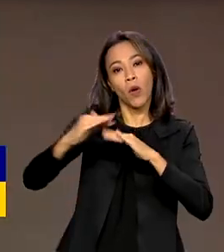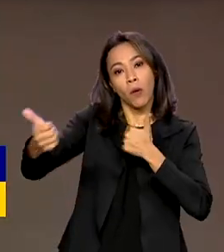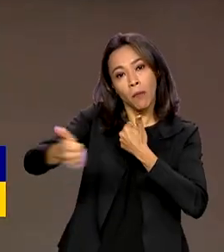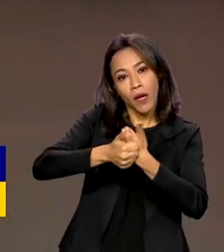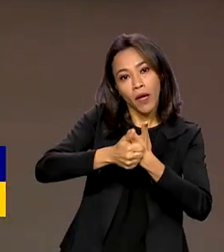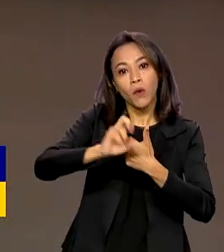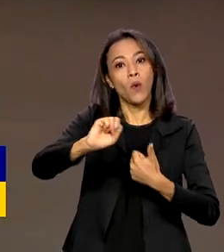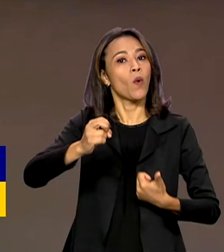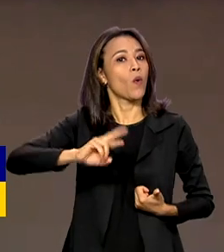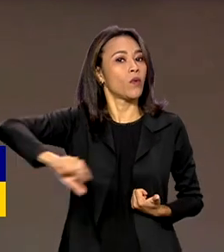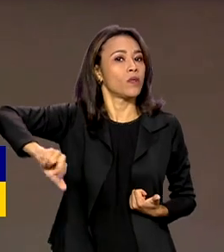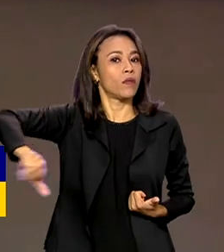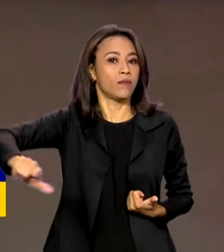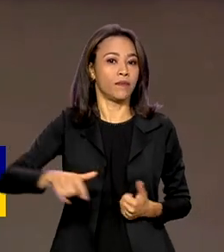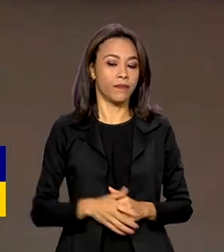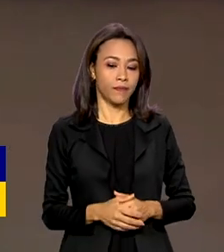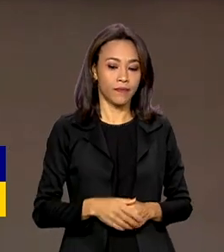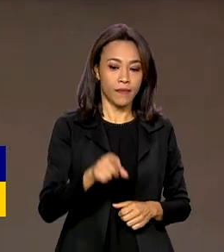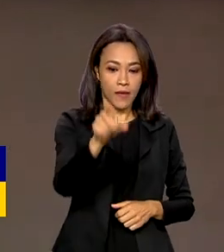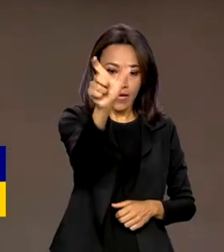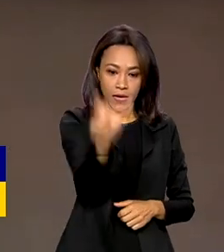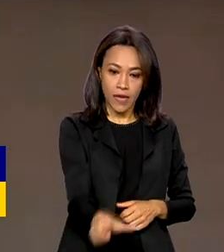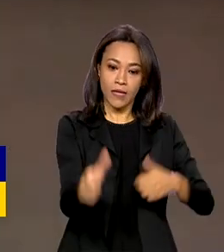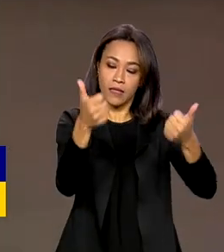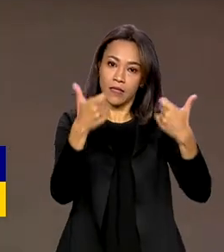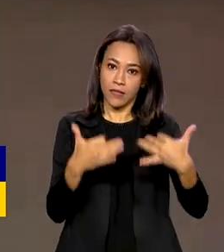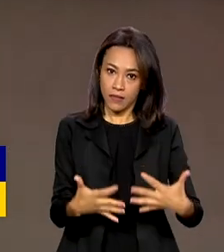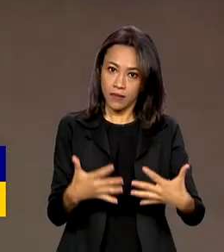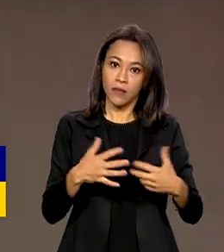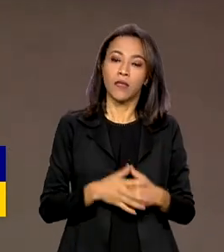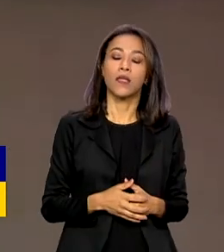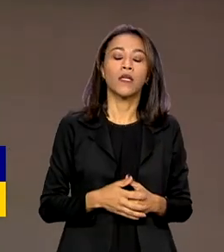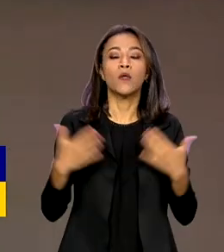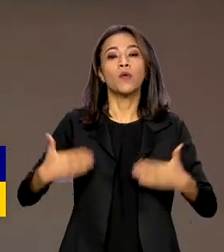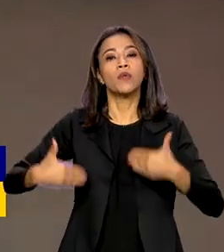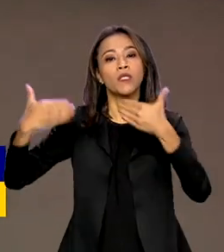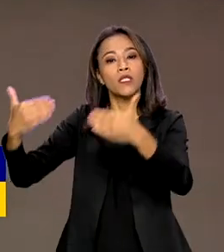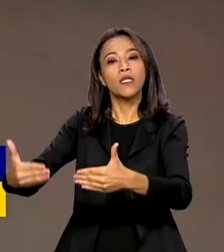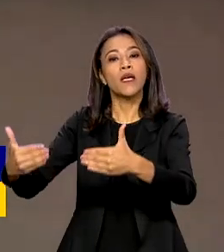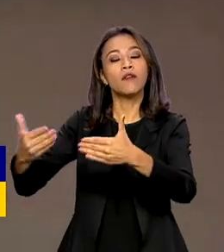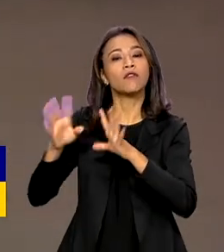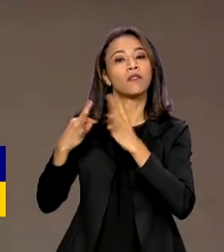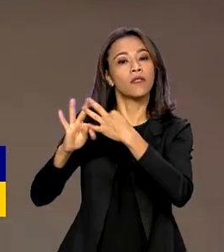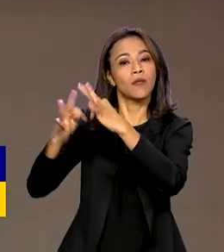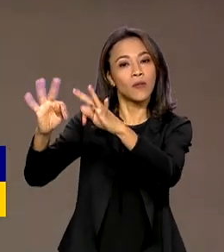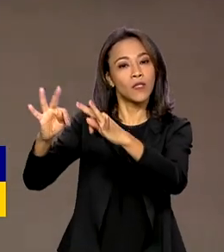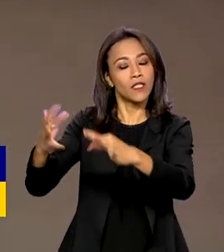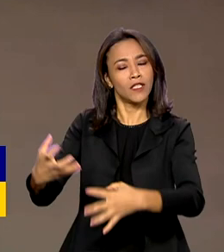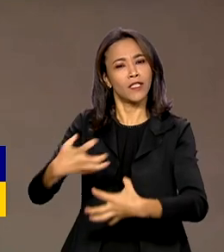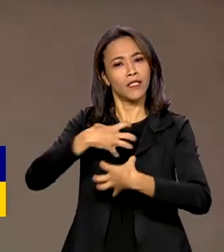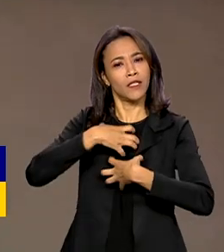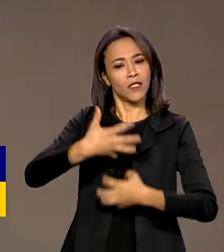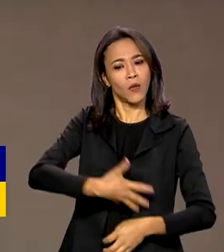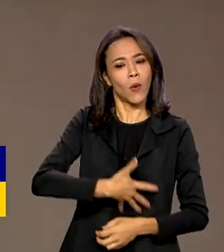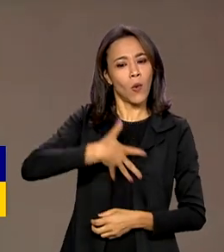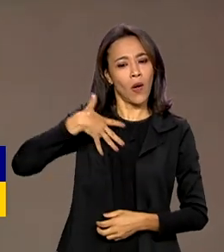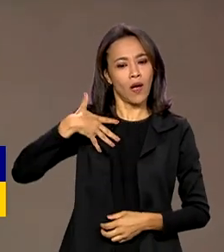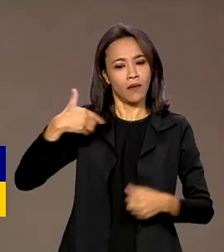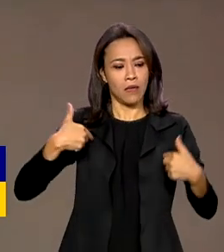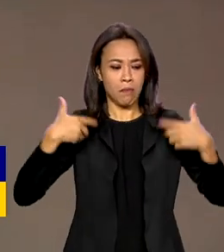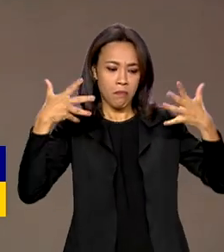O Ministério de Ciência, Tecnologia e Inovação se sente muito honrado em ser parceiro dessa